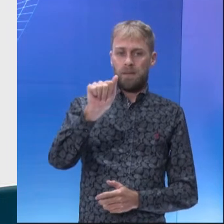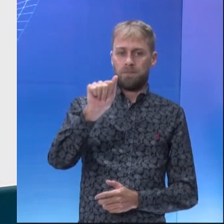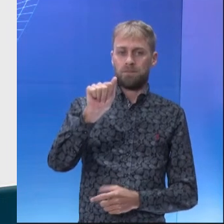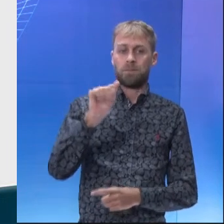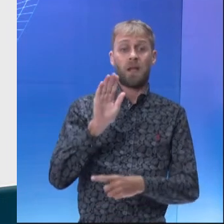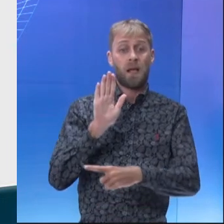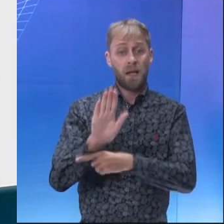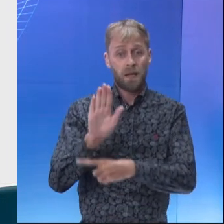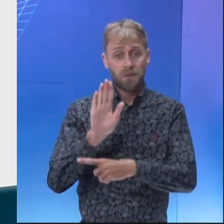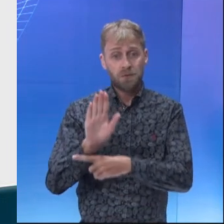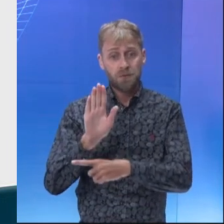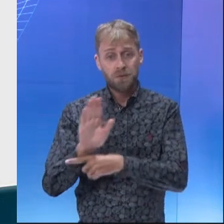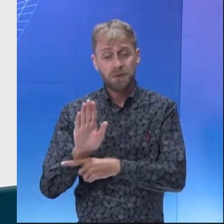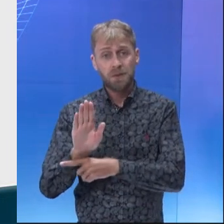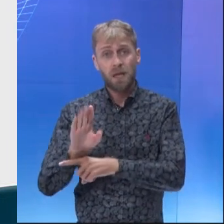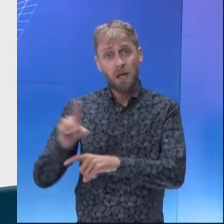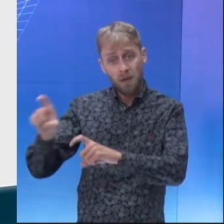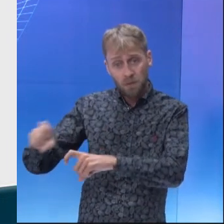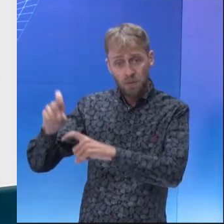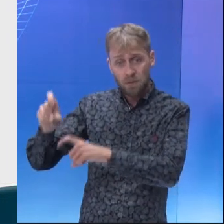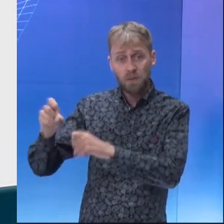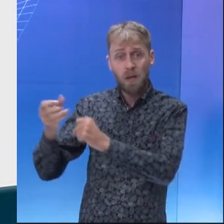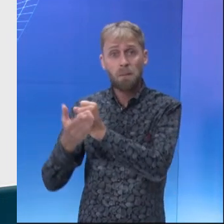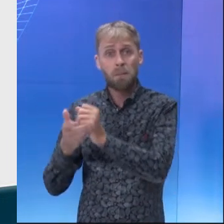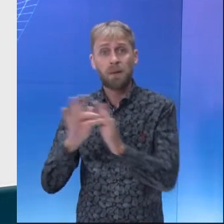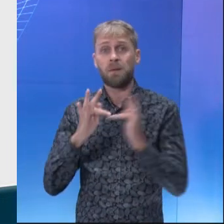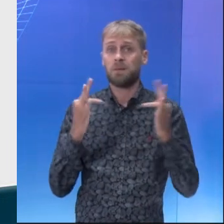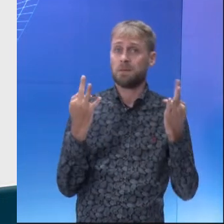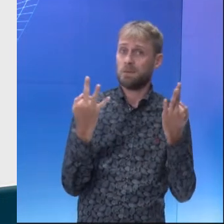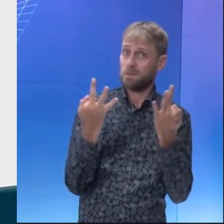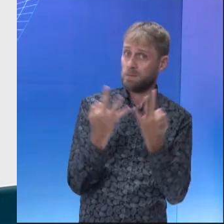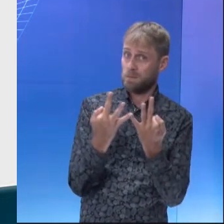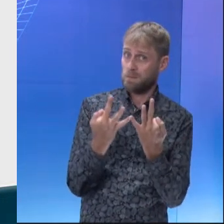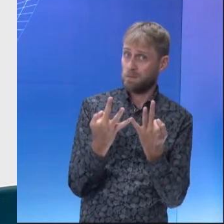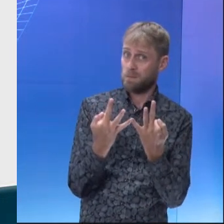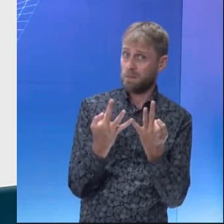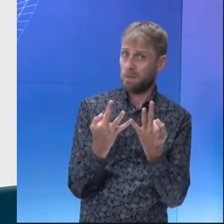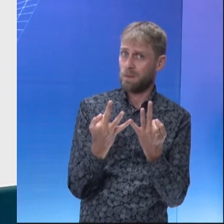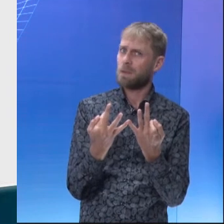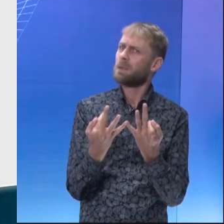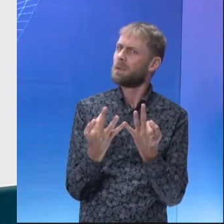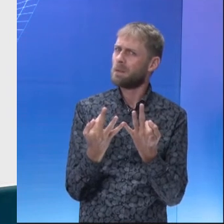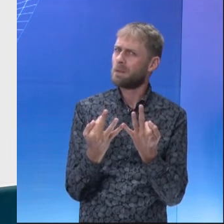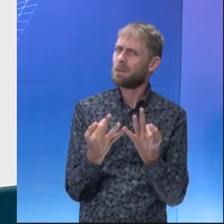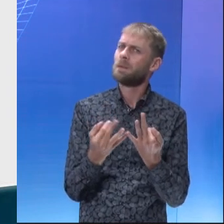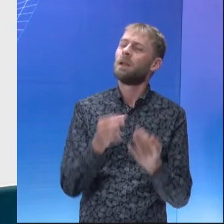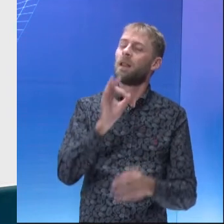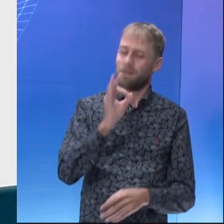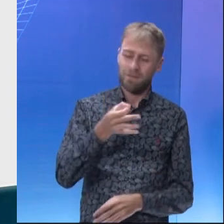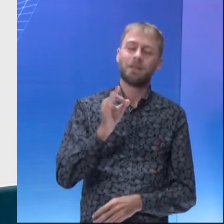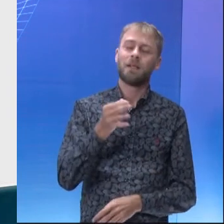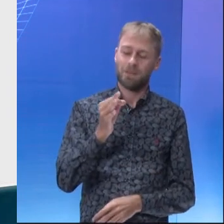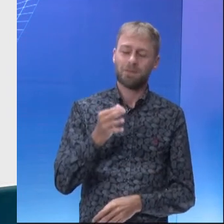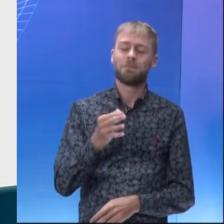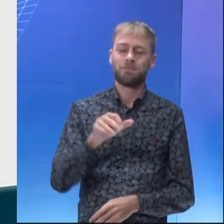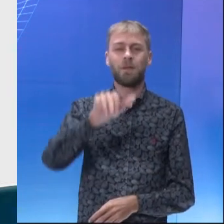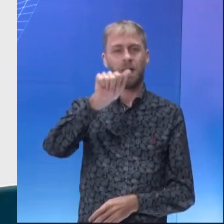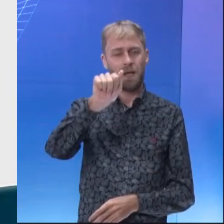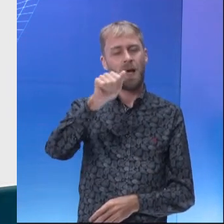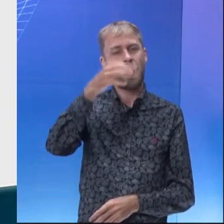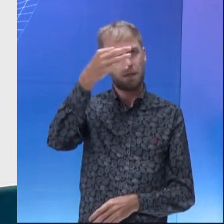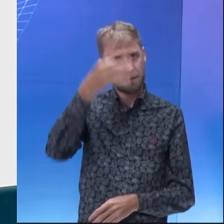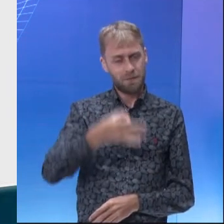a letra A diz o seguinte, subsidiar os cultivos de base familiar. E é justamente a letra A o nosso